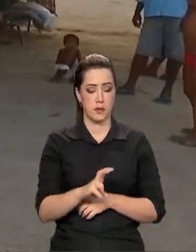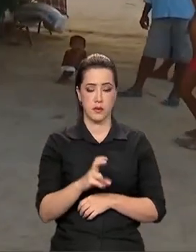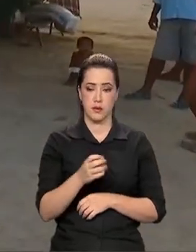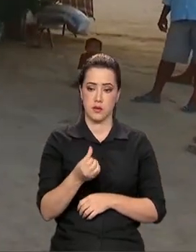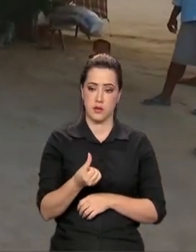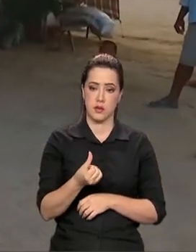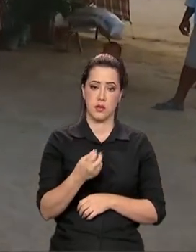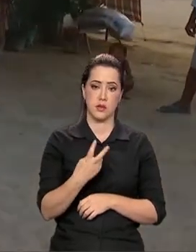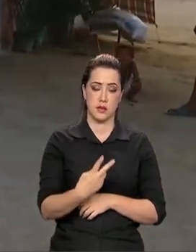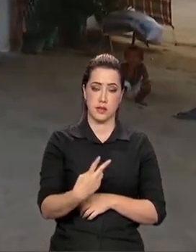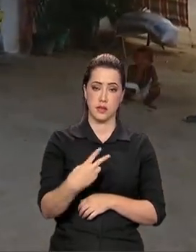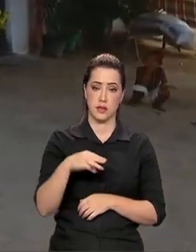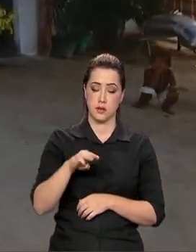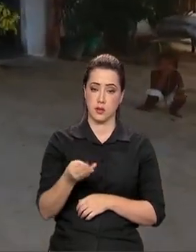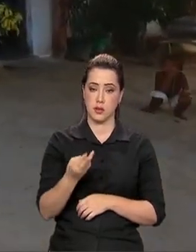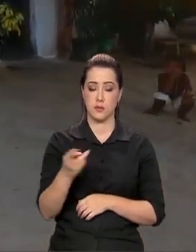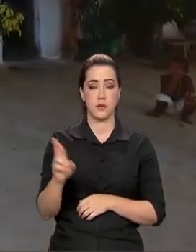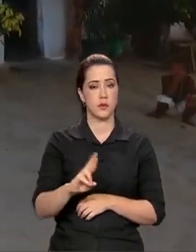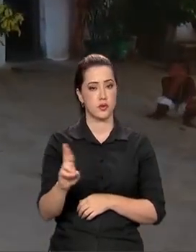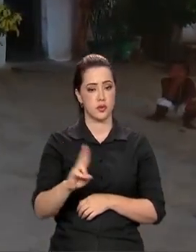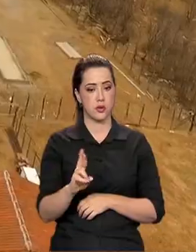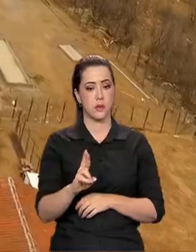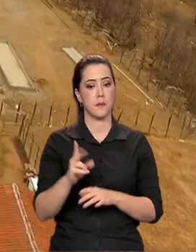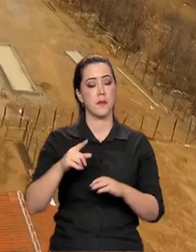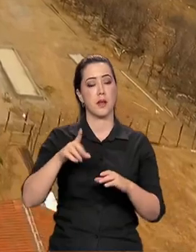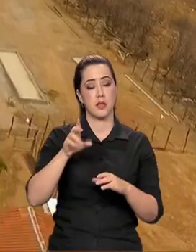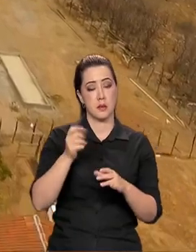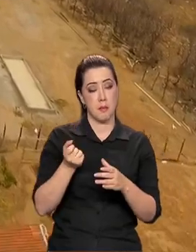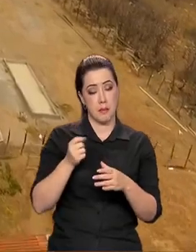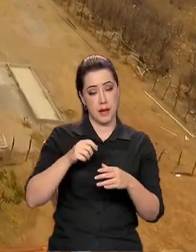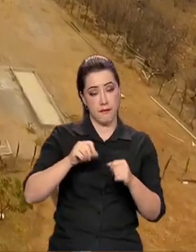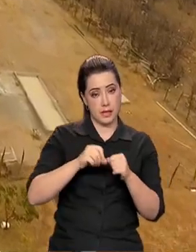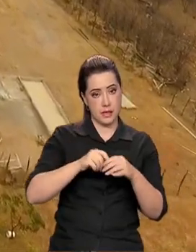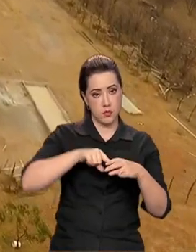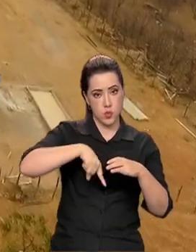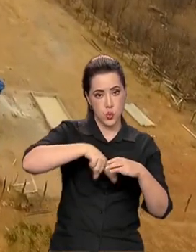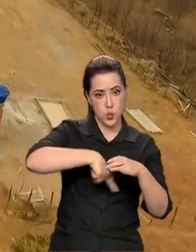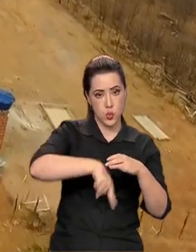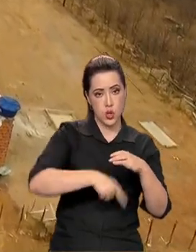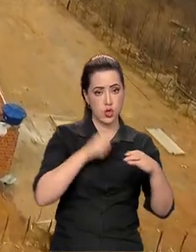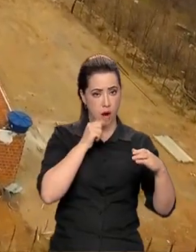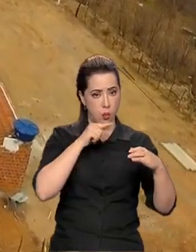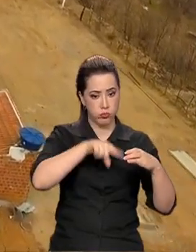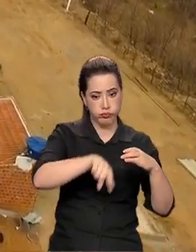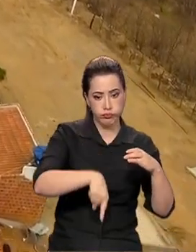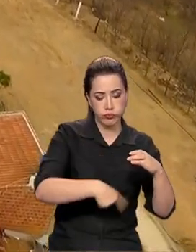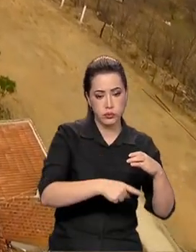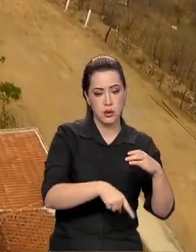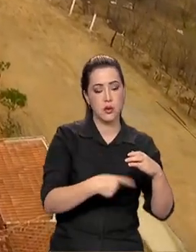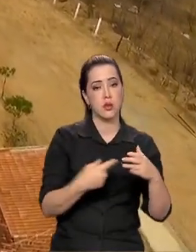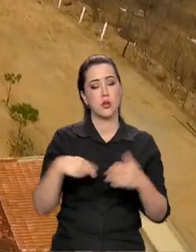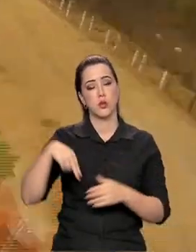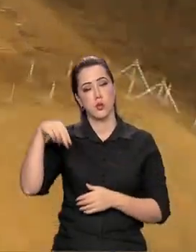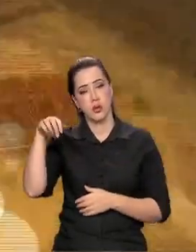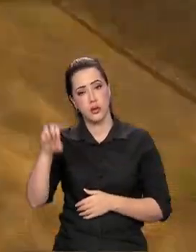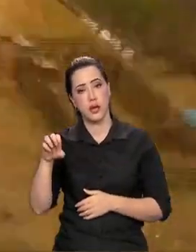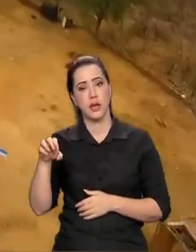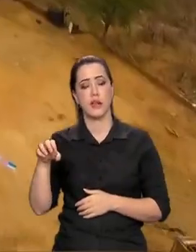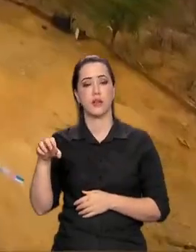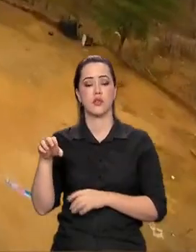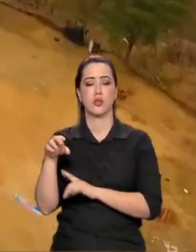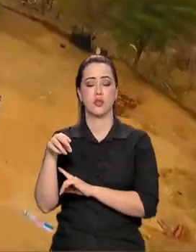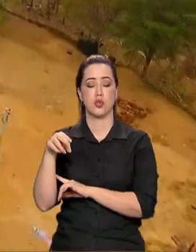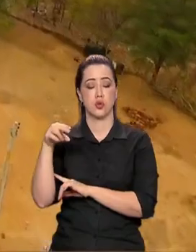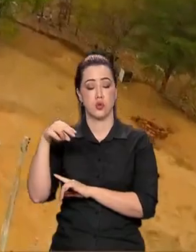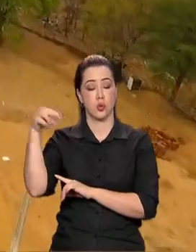562 milhões para cisternas no Norte, no Nordeste e no Sul agora também, Rio Grande do Sul, com